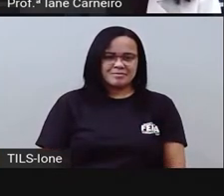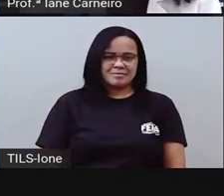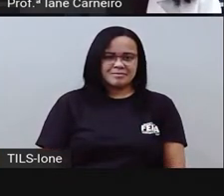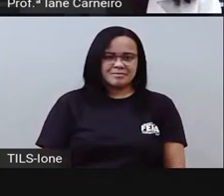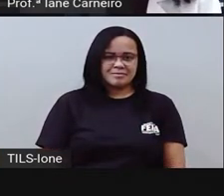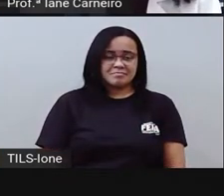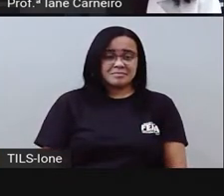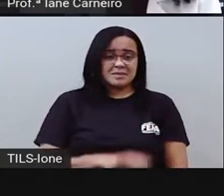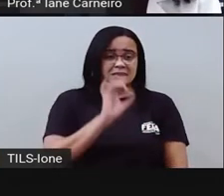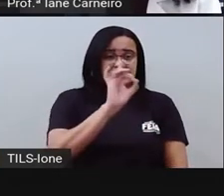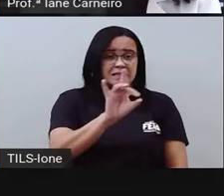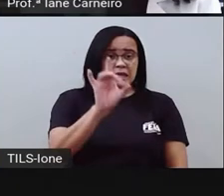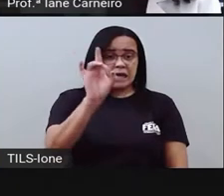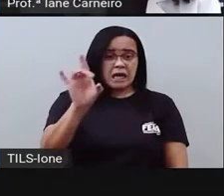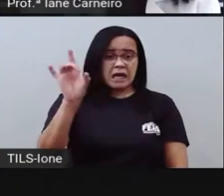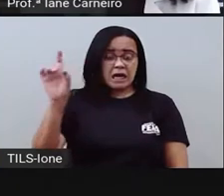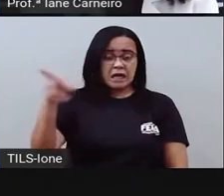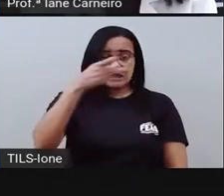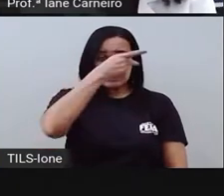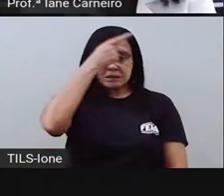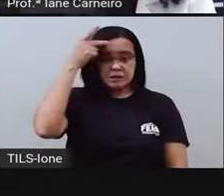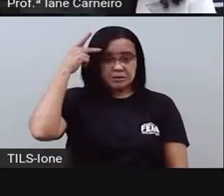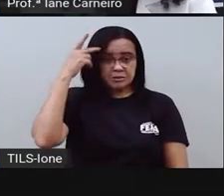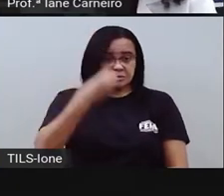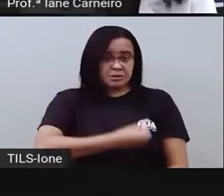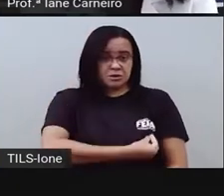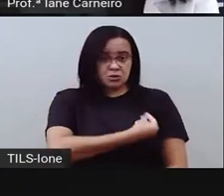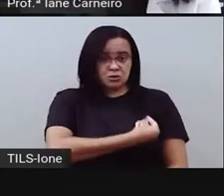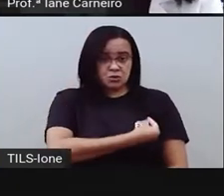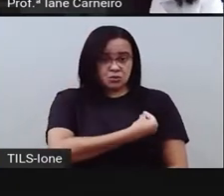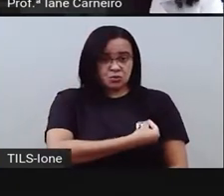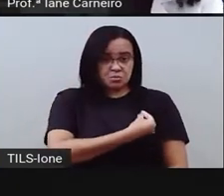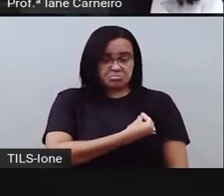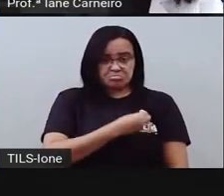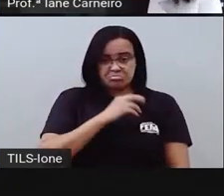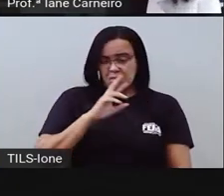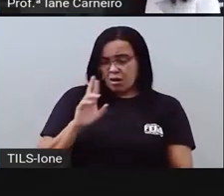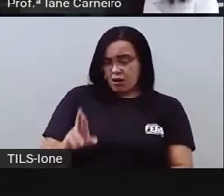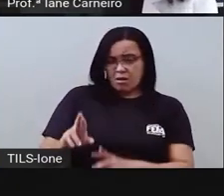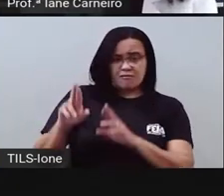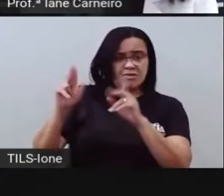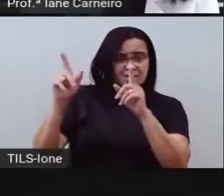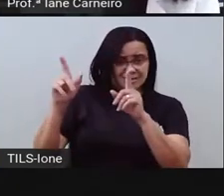Cada habitante do mundinho tinha um jeito diferente de ser.